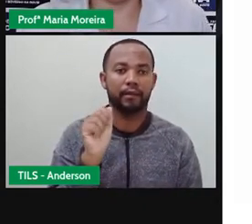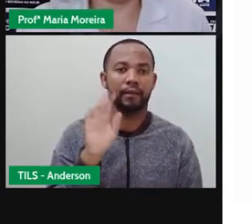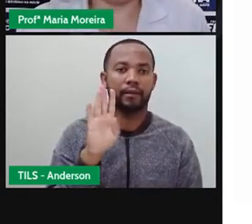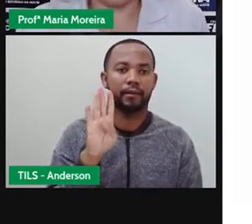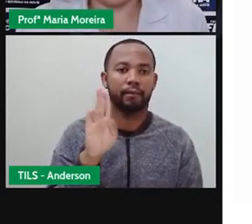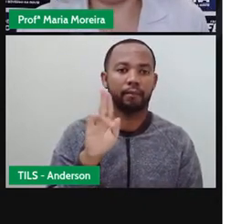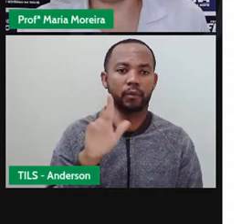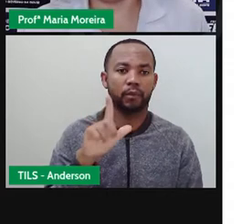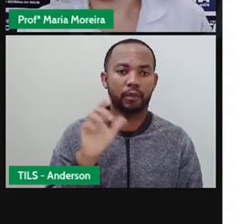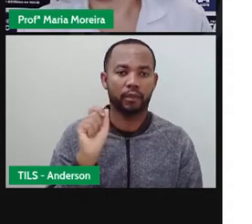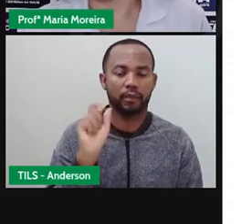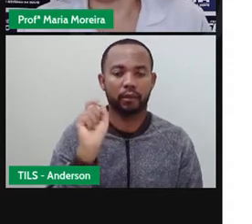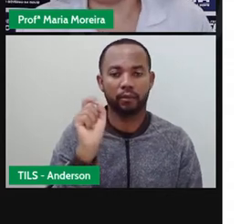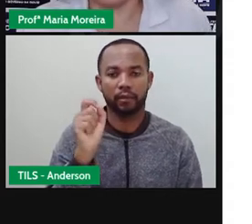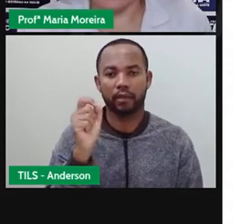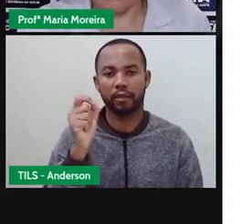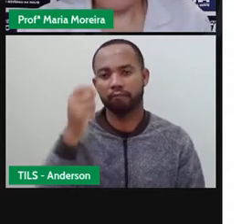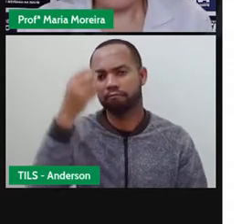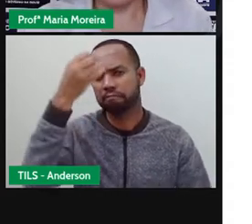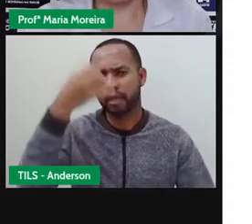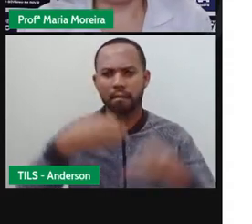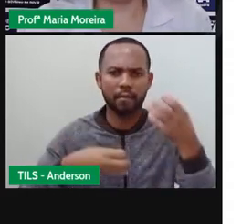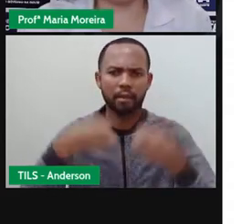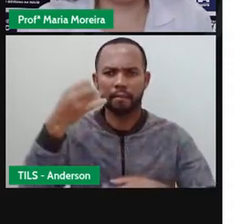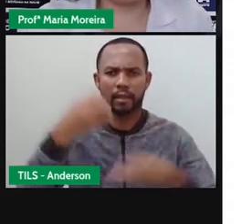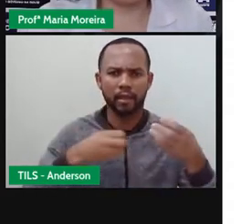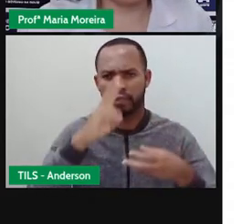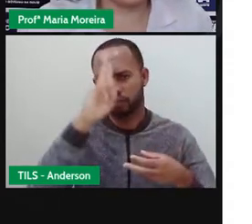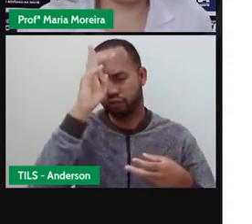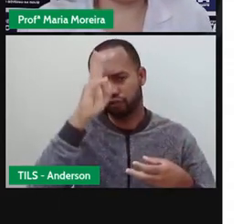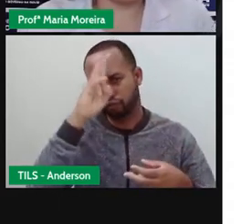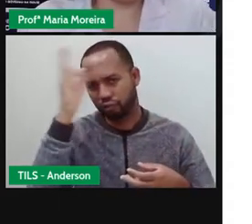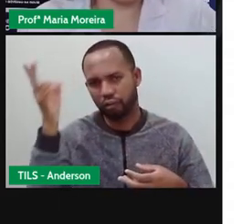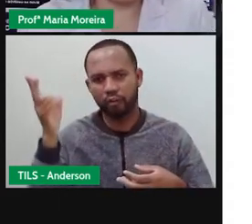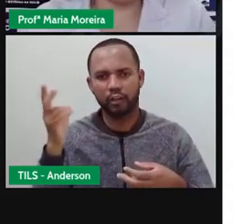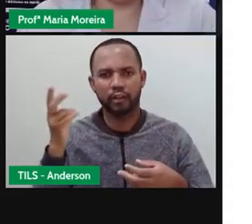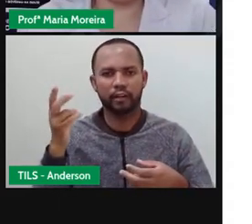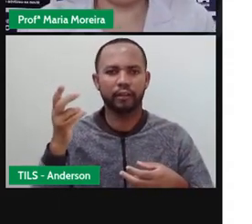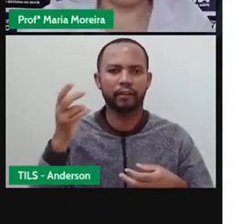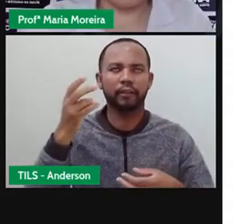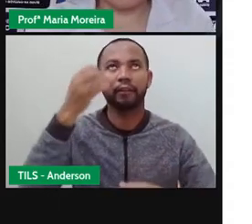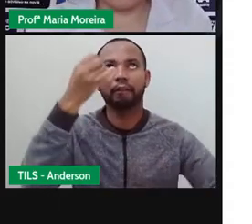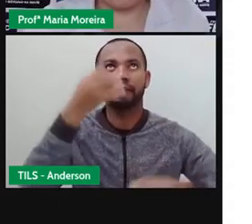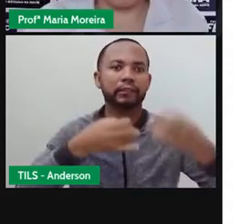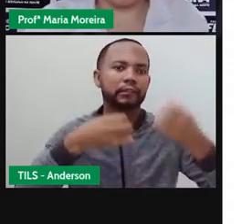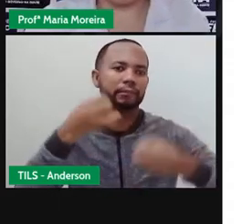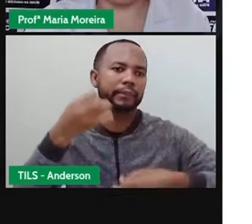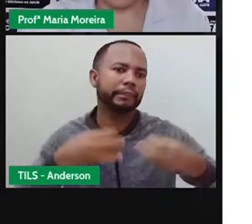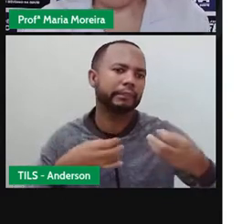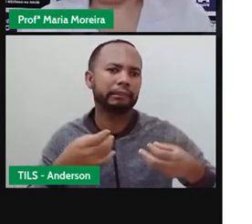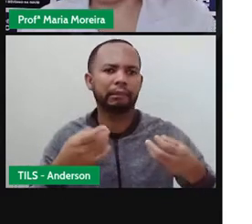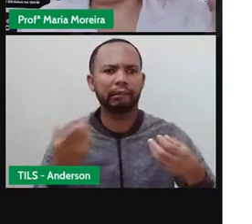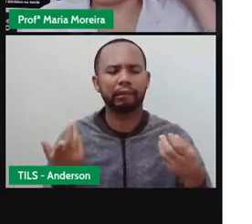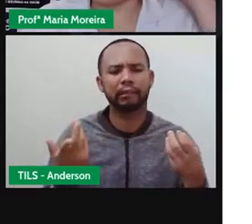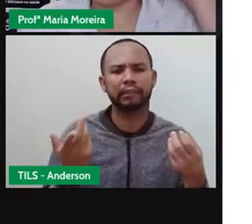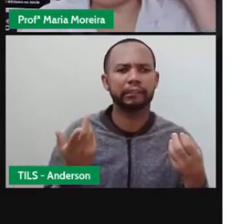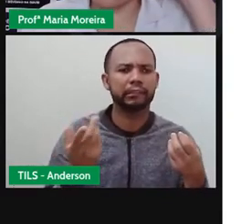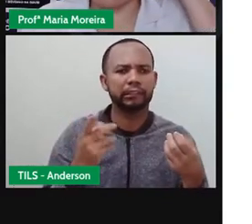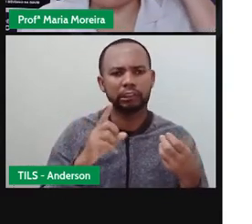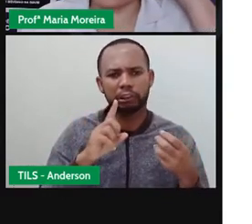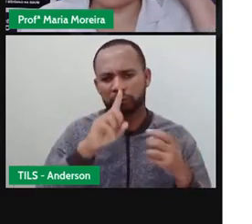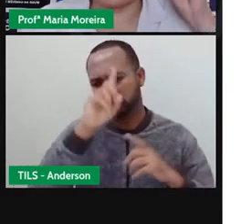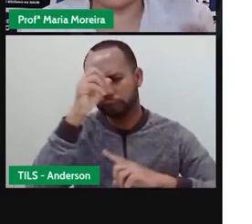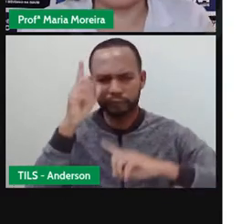seja, de caráter o quê? Não real, e que usa a fantasia para construir os seus sentimentos. A fantasia a gente